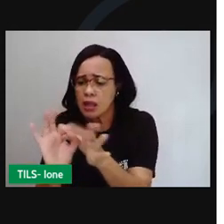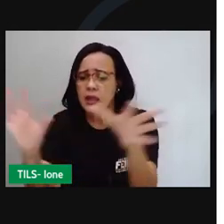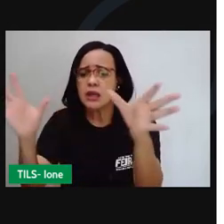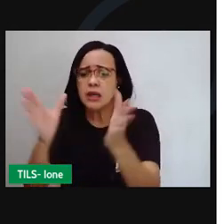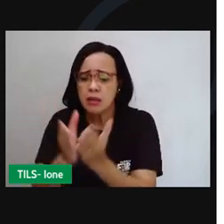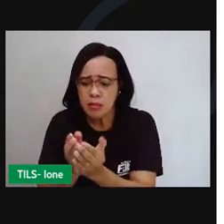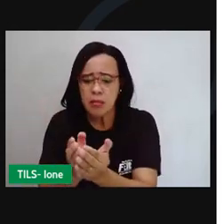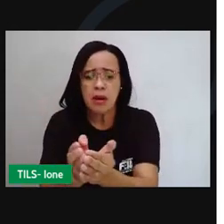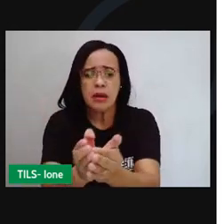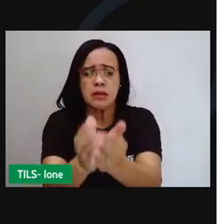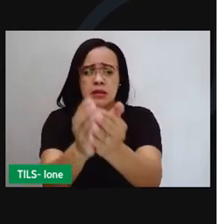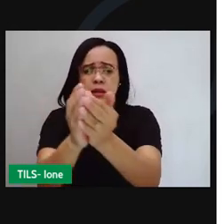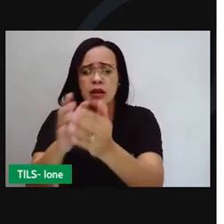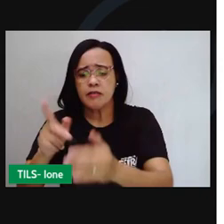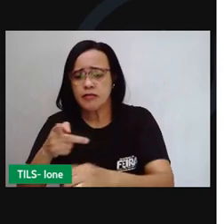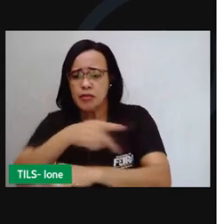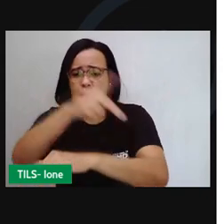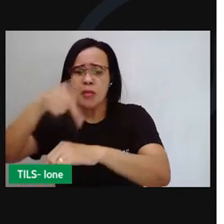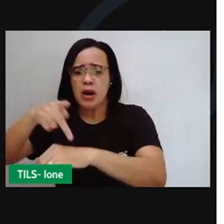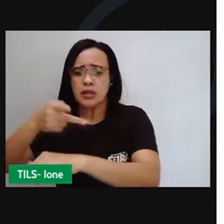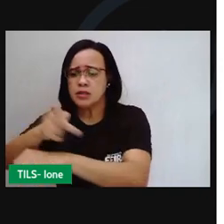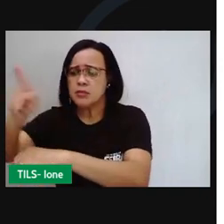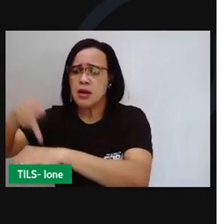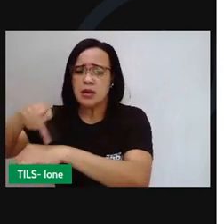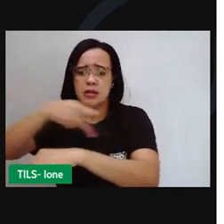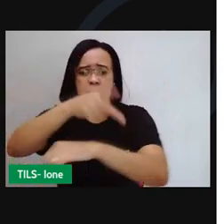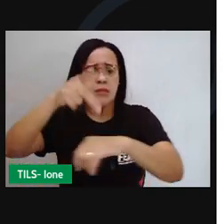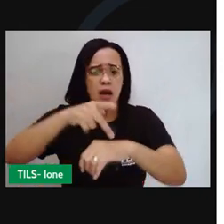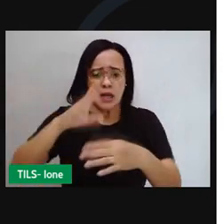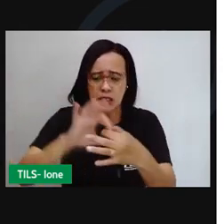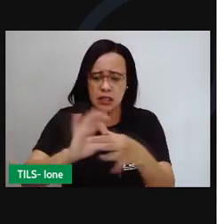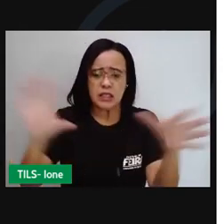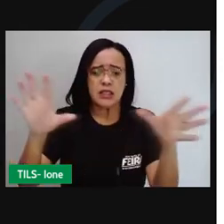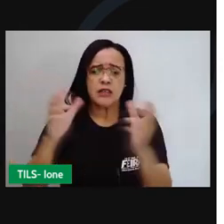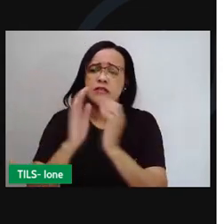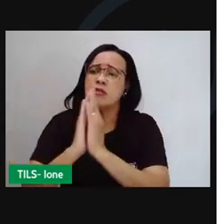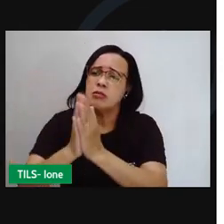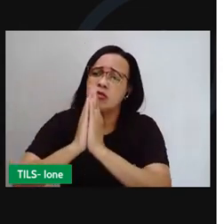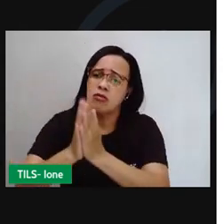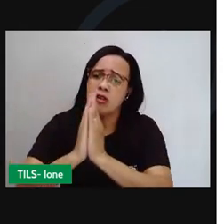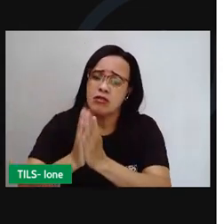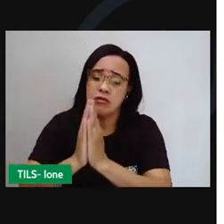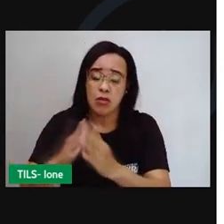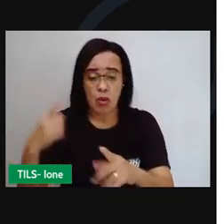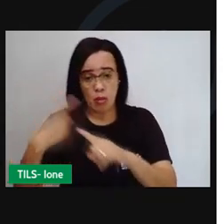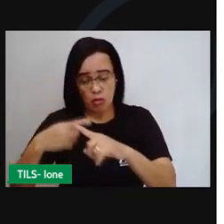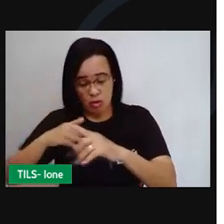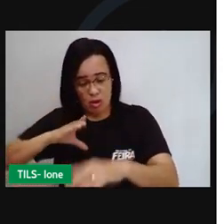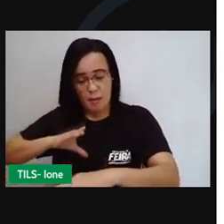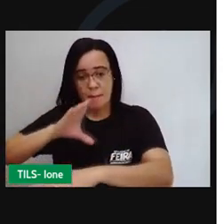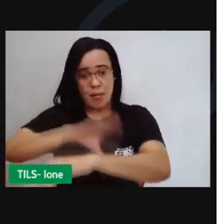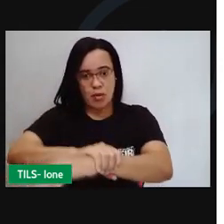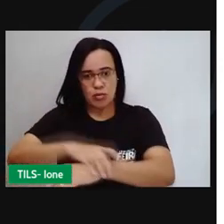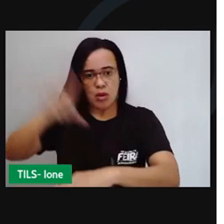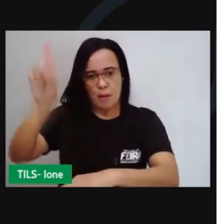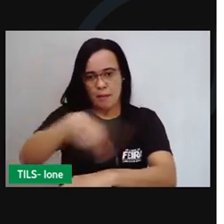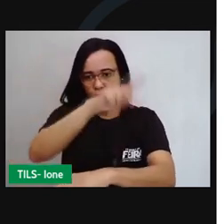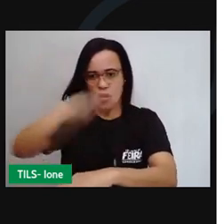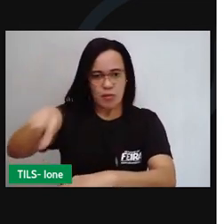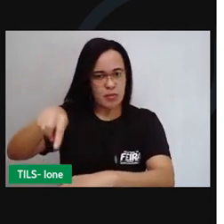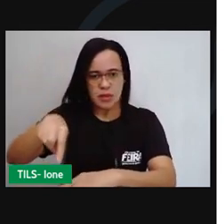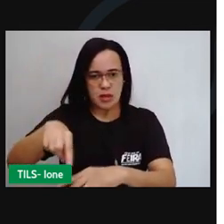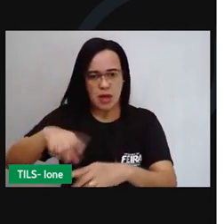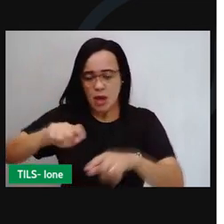Portugal proibia as colônias de fazerem comércio direto com outros países. Dom João atende ao povo